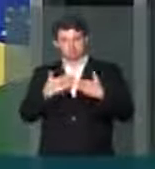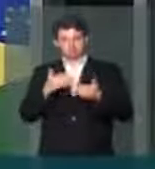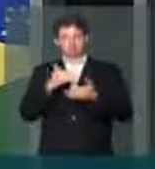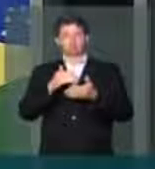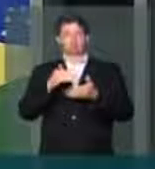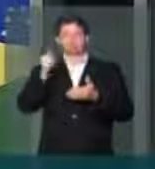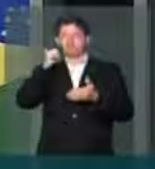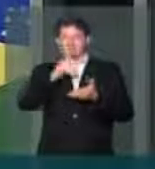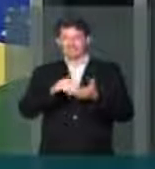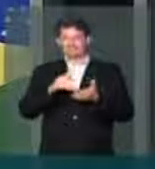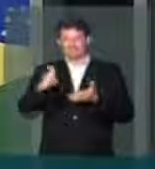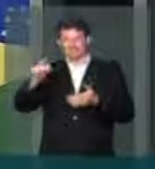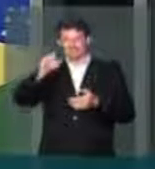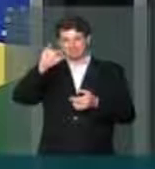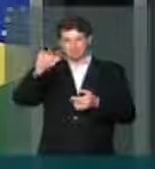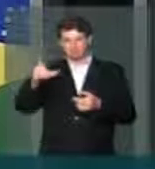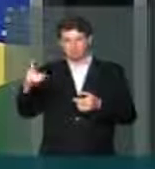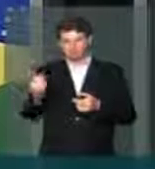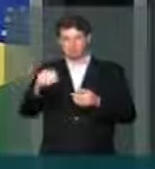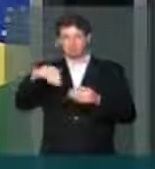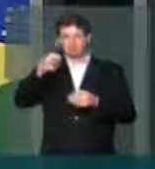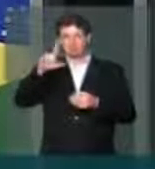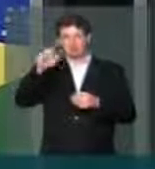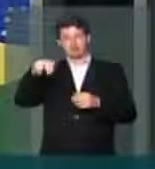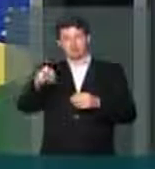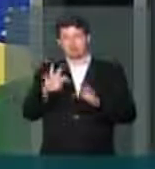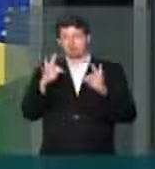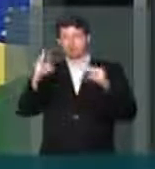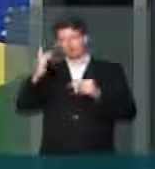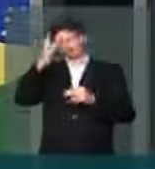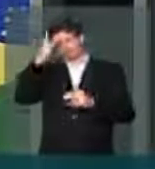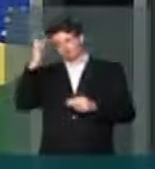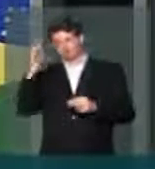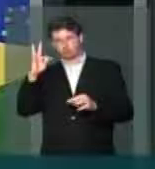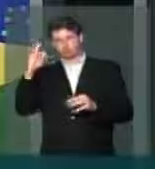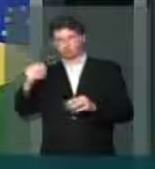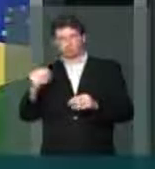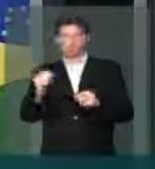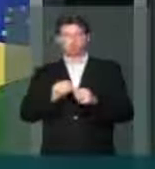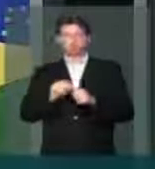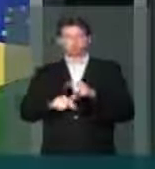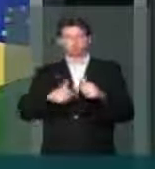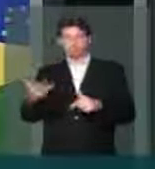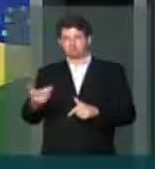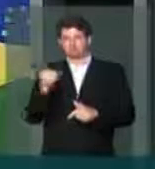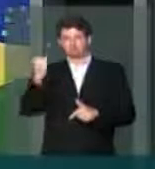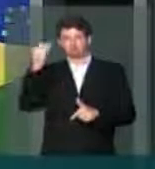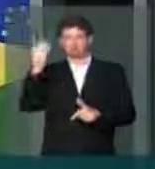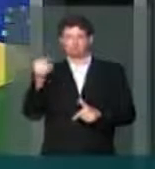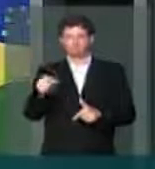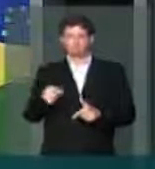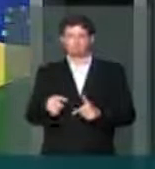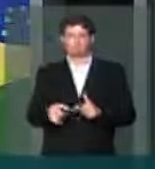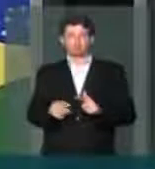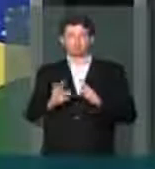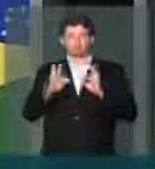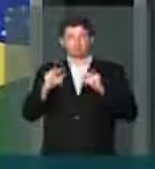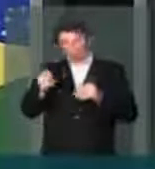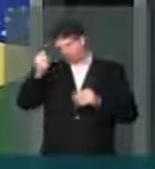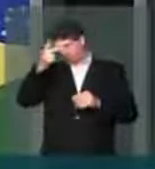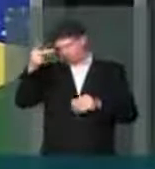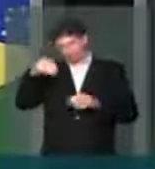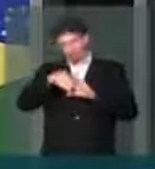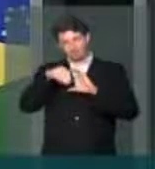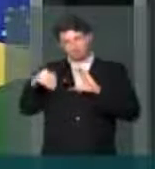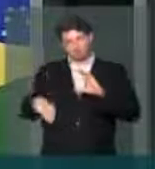secretária de Educação, pela Zilda, pela Marlene, todos vocês que estão fazendo esse importante evento aí, todos vocês da Prefeitura